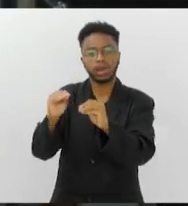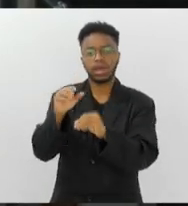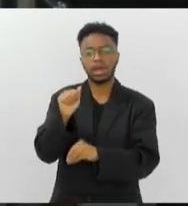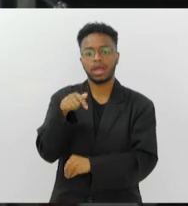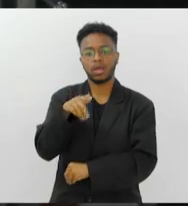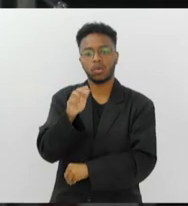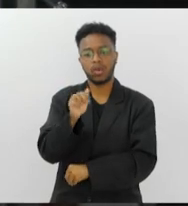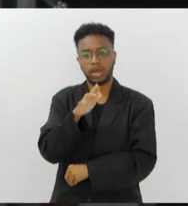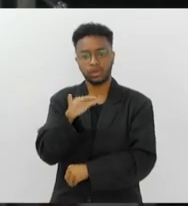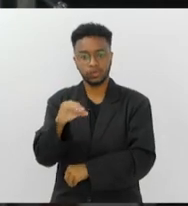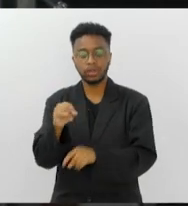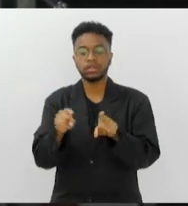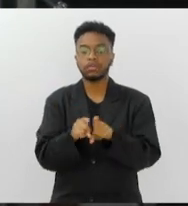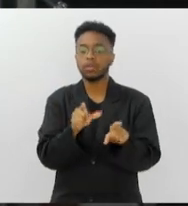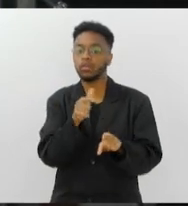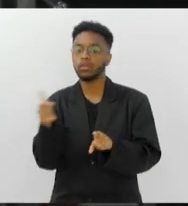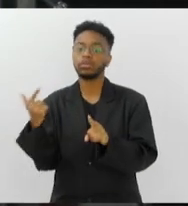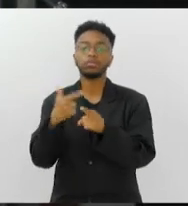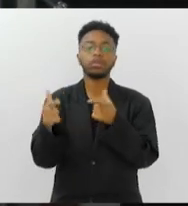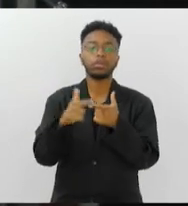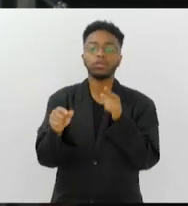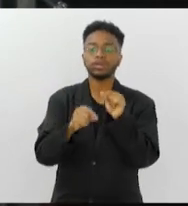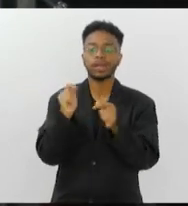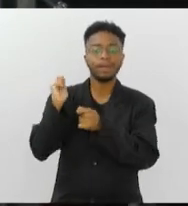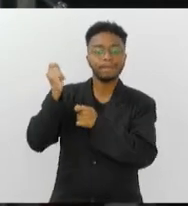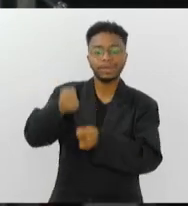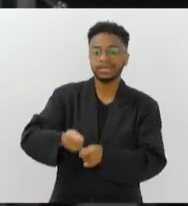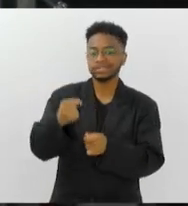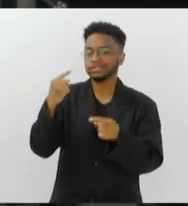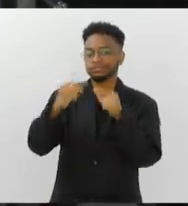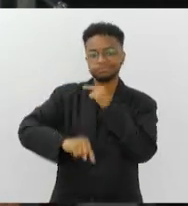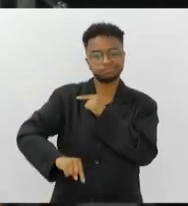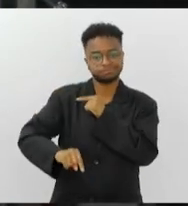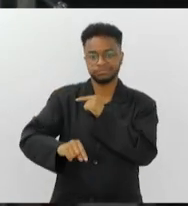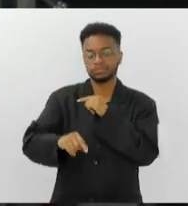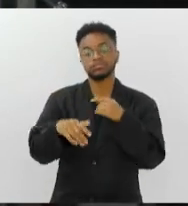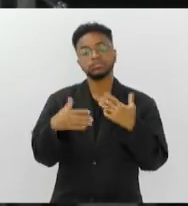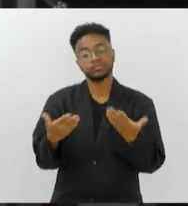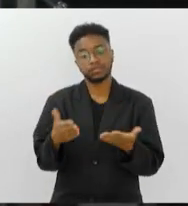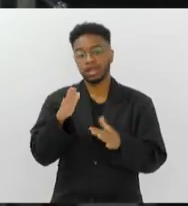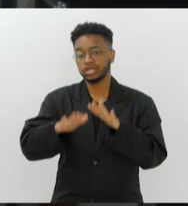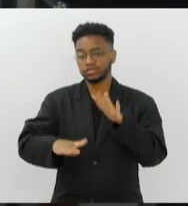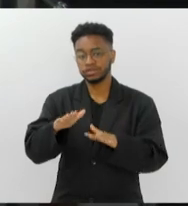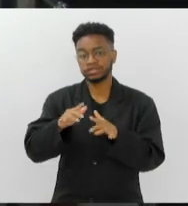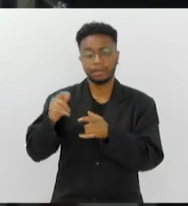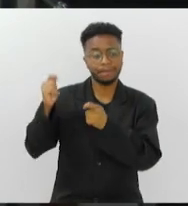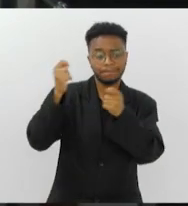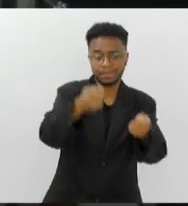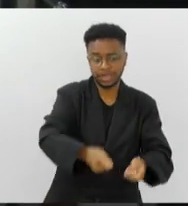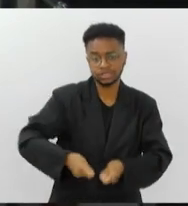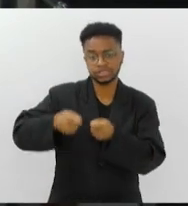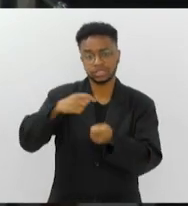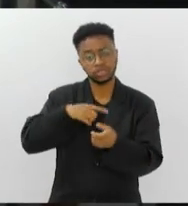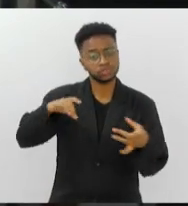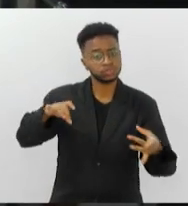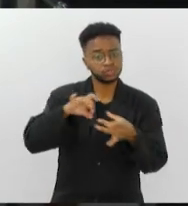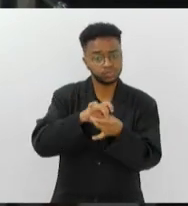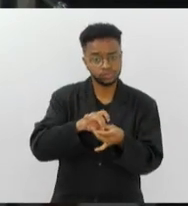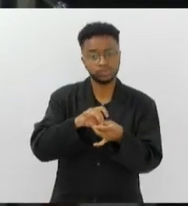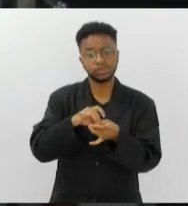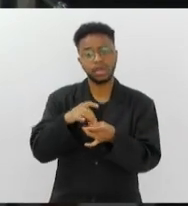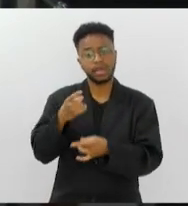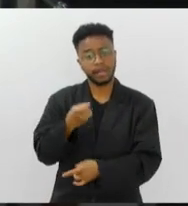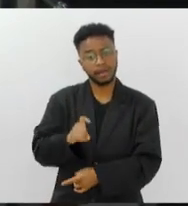Esse é um problema. O outro problema é a pesca ilegal. Então às vezes com pesca de arrasto vem muito cavalo marinho. Normalmente é pesca